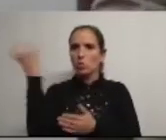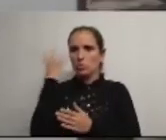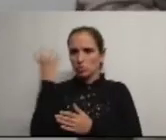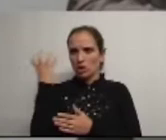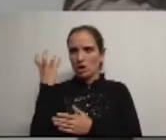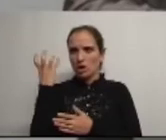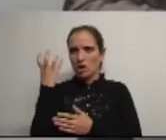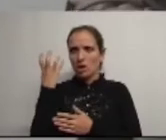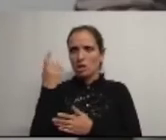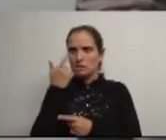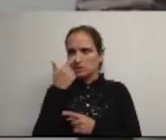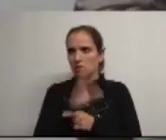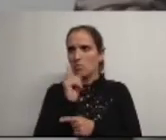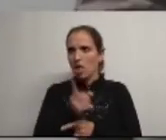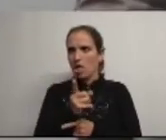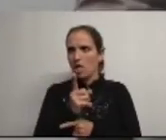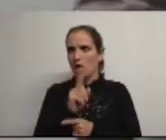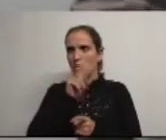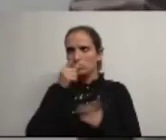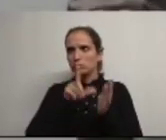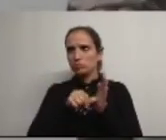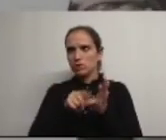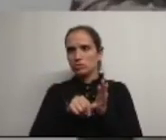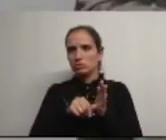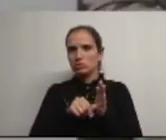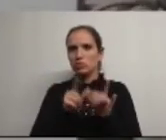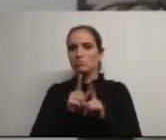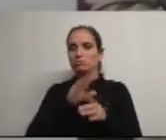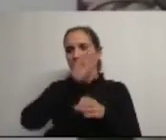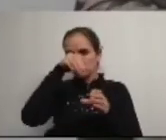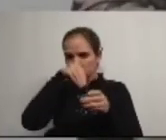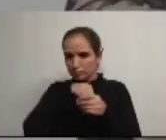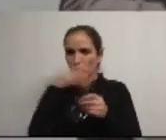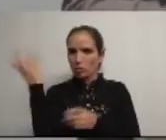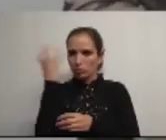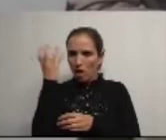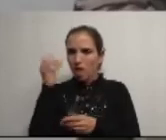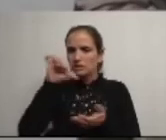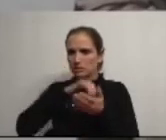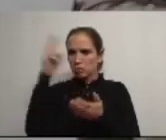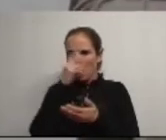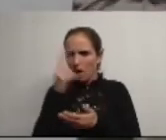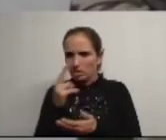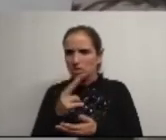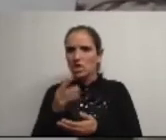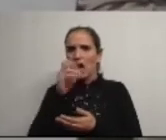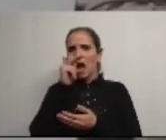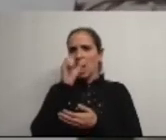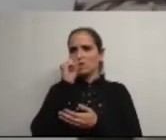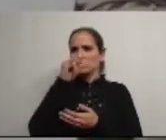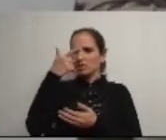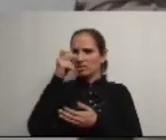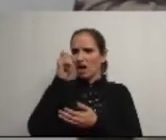é exemplo disso entre outros projetos a incubadora cultural o centro de artes o Agitagda